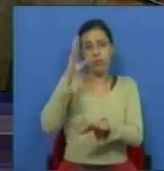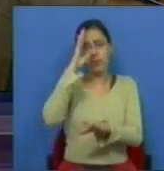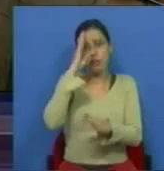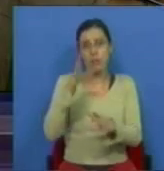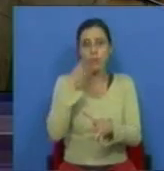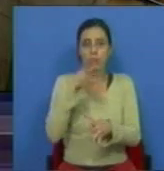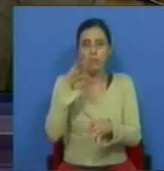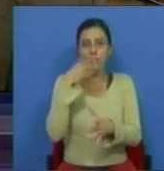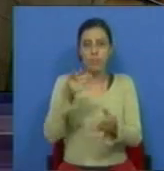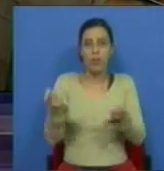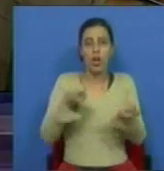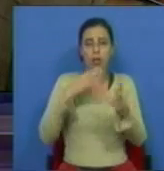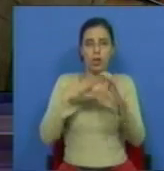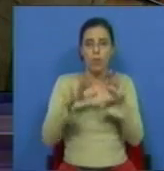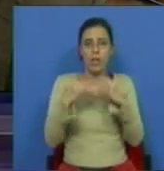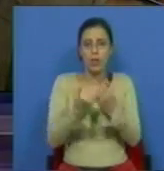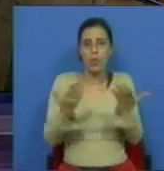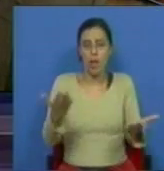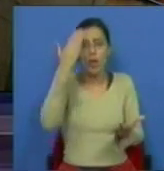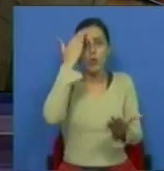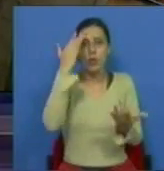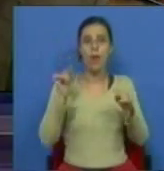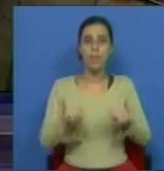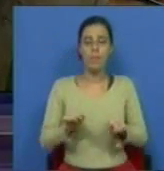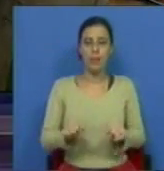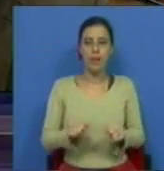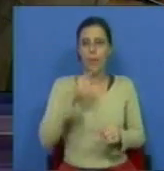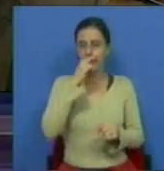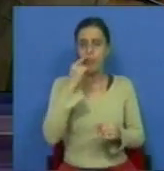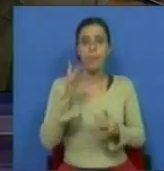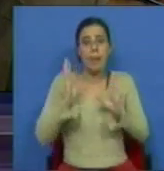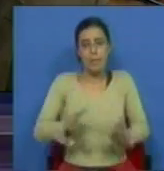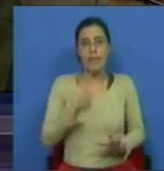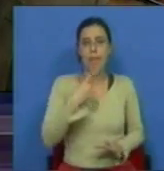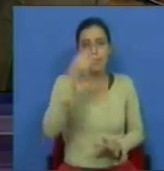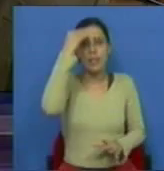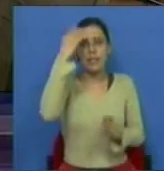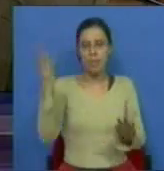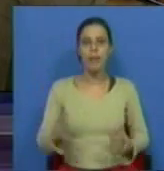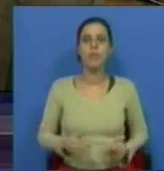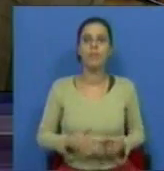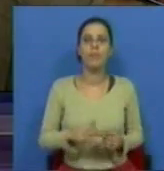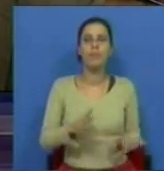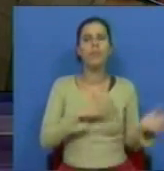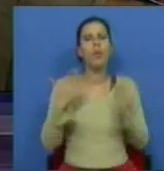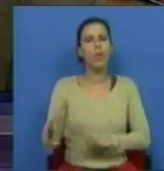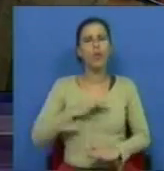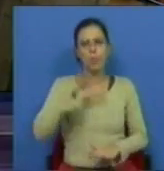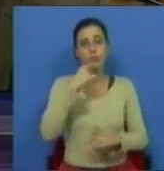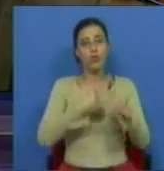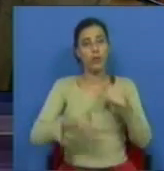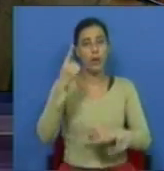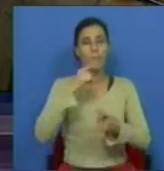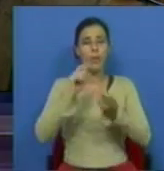conta aos órgãos de comunicação social. Suponho que isto é algo que se impõe saber. Por outro lado, Sr. Ministro,